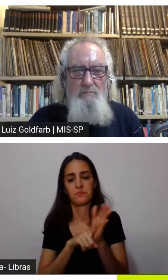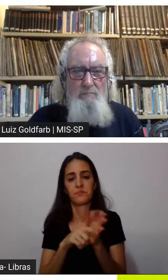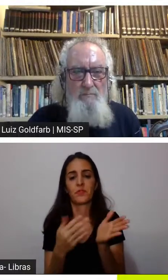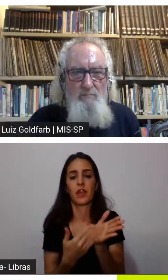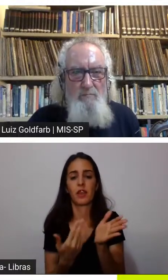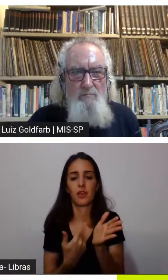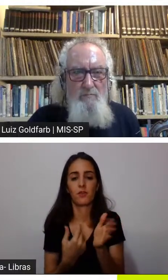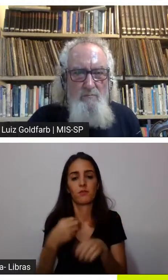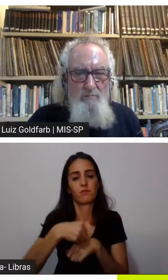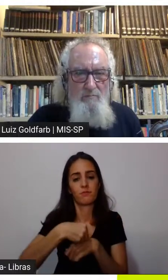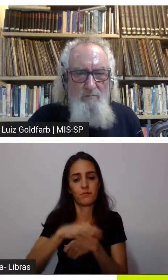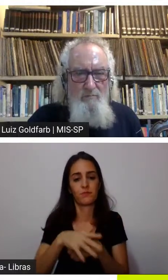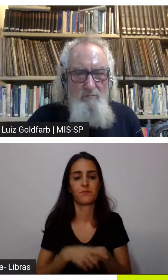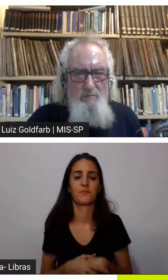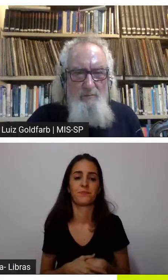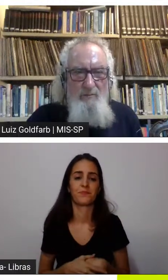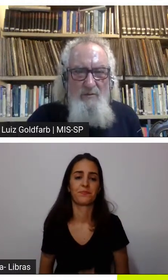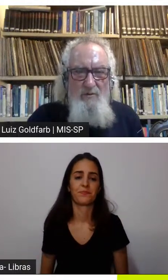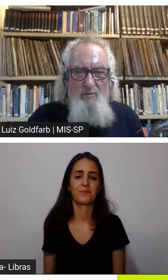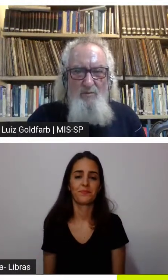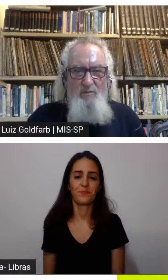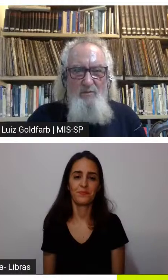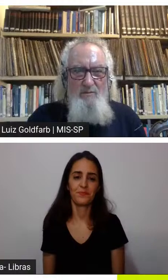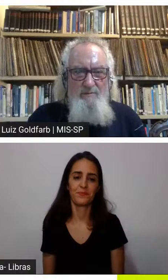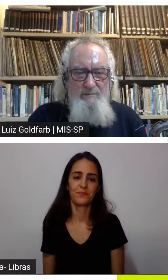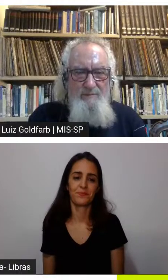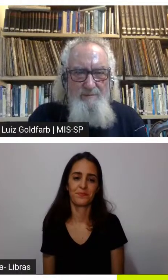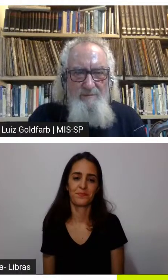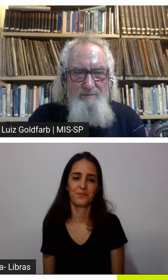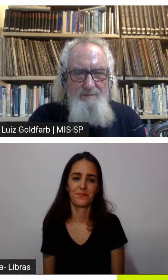a palavra para o Ivan Cito amigo